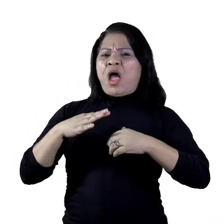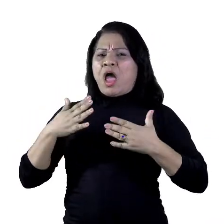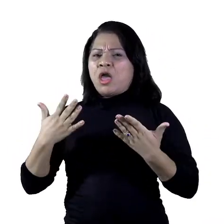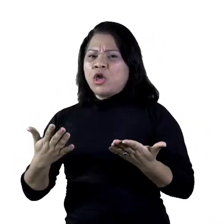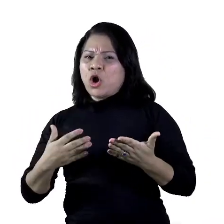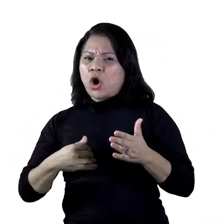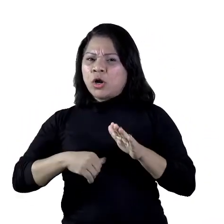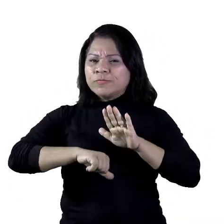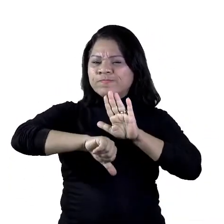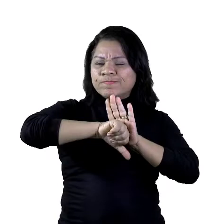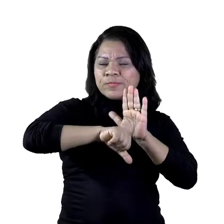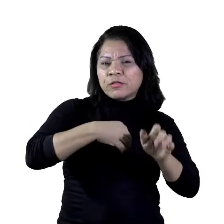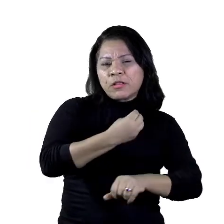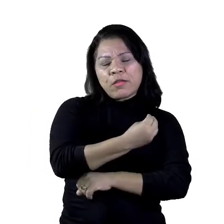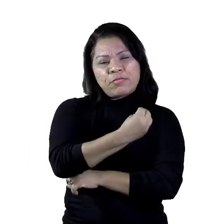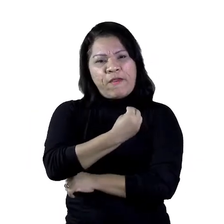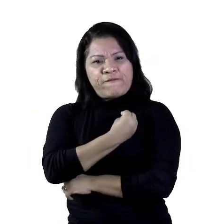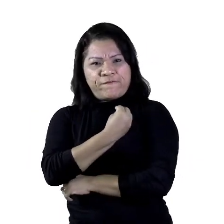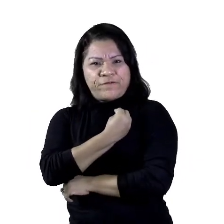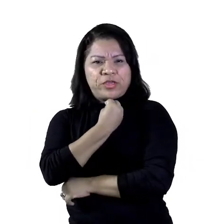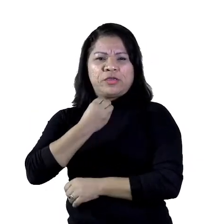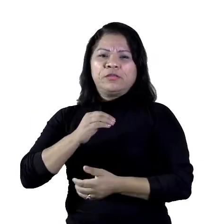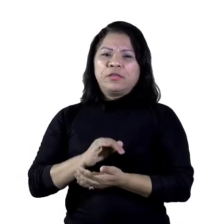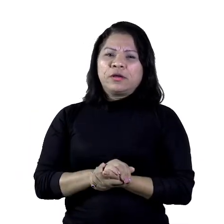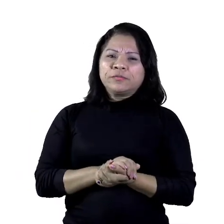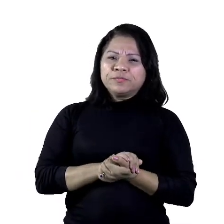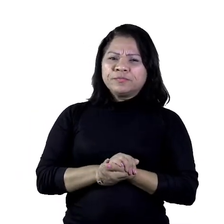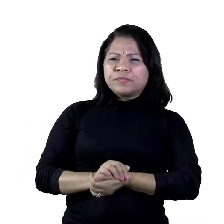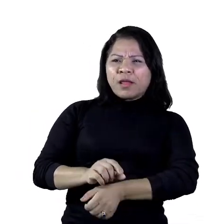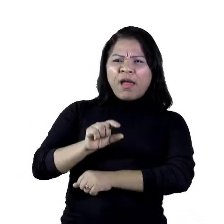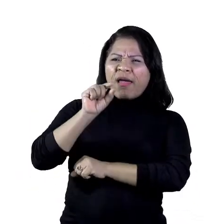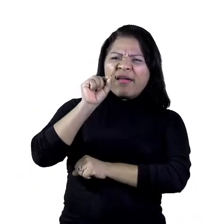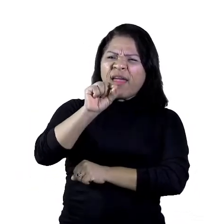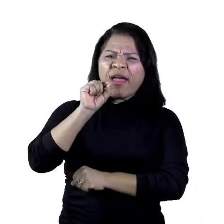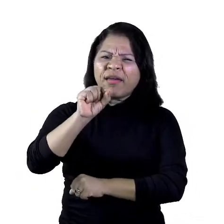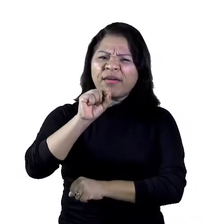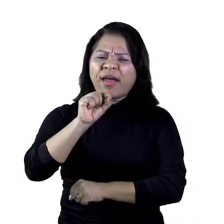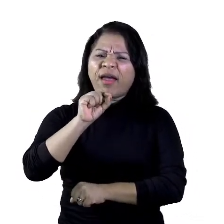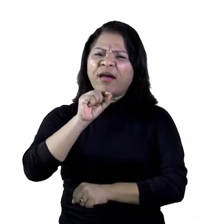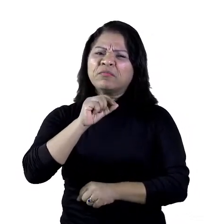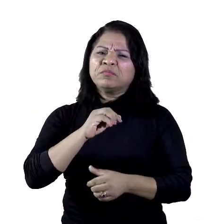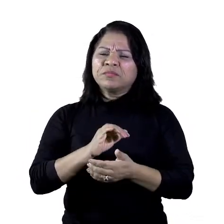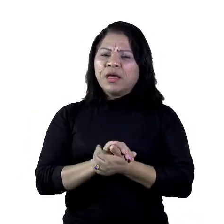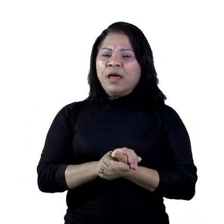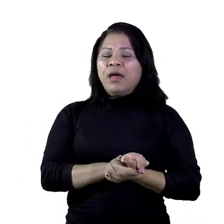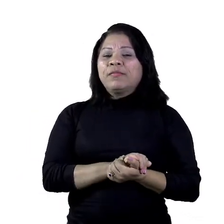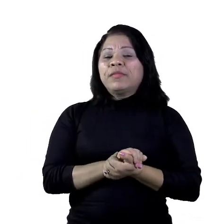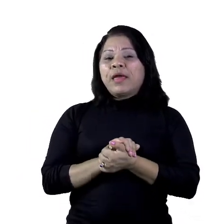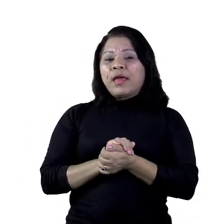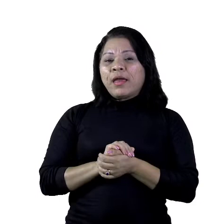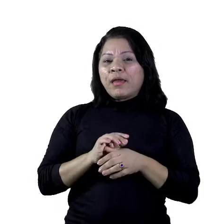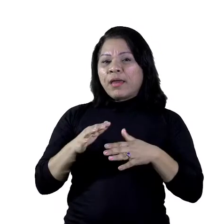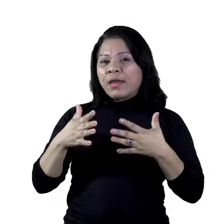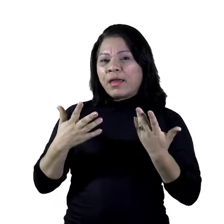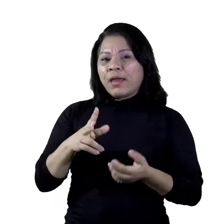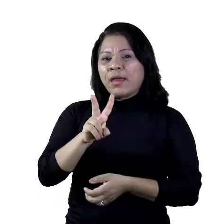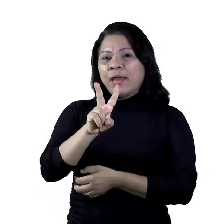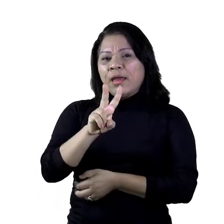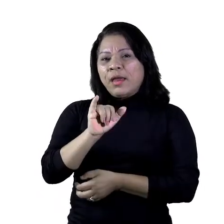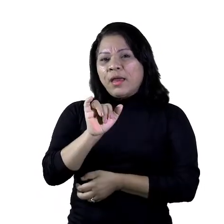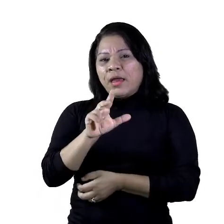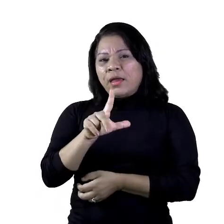quem é o maior vilão, um dos maiores vilões da vida moderna, de acordo com esse texto que a gente leu agora?